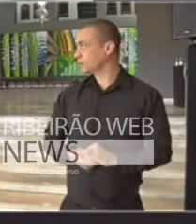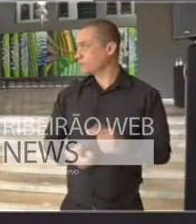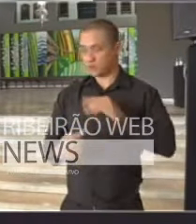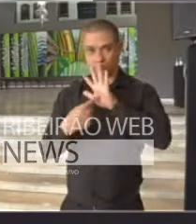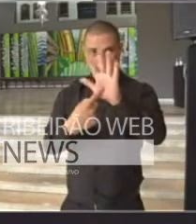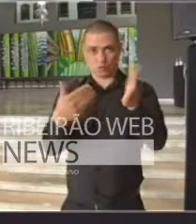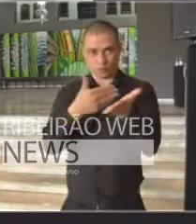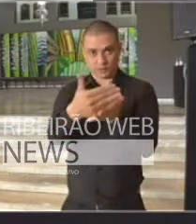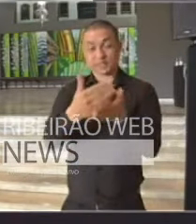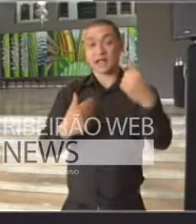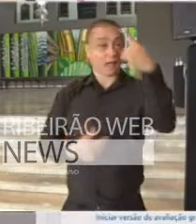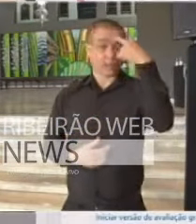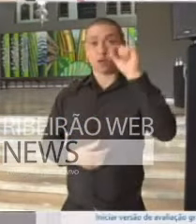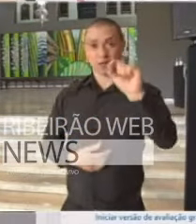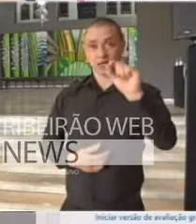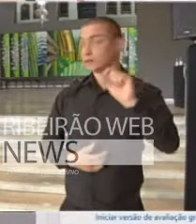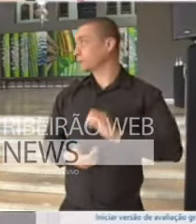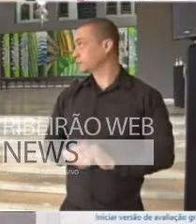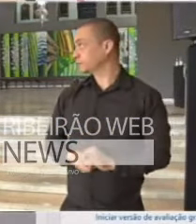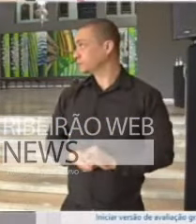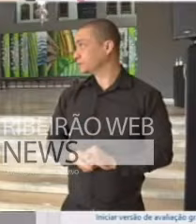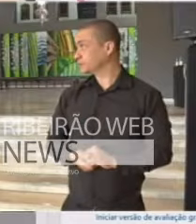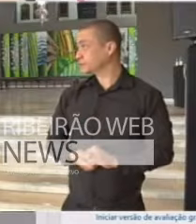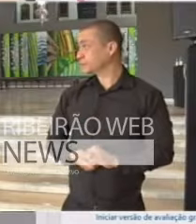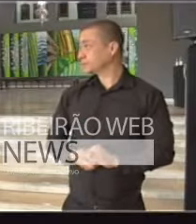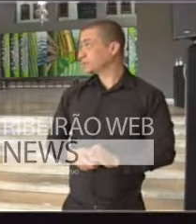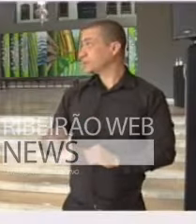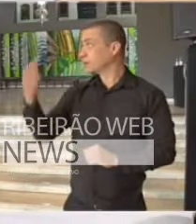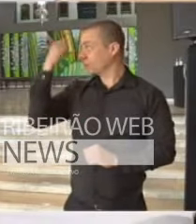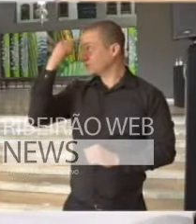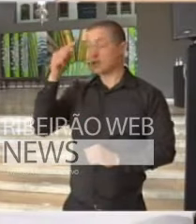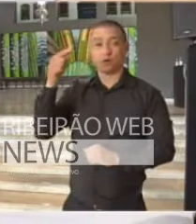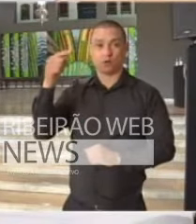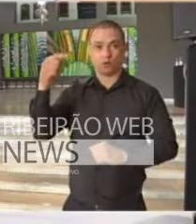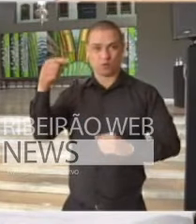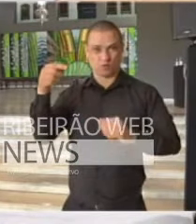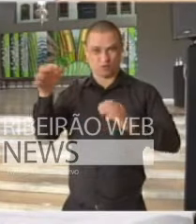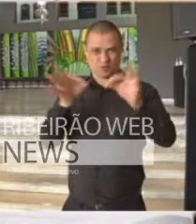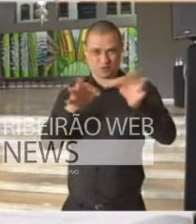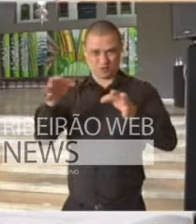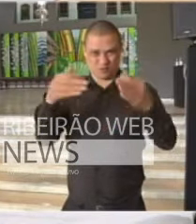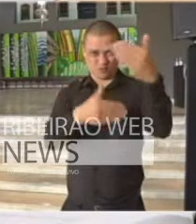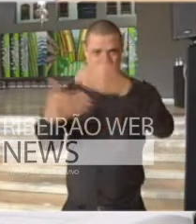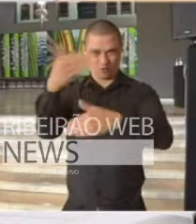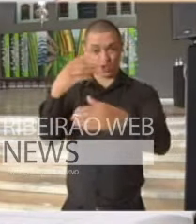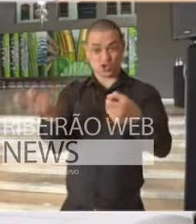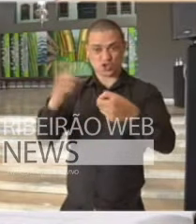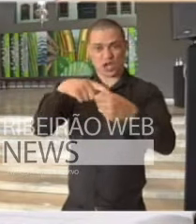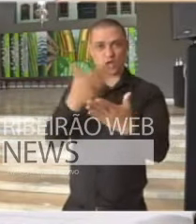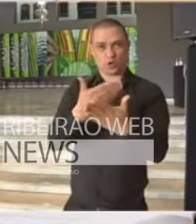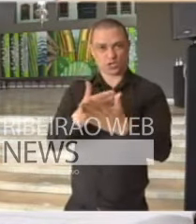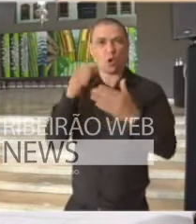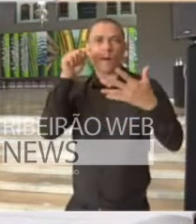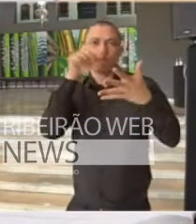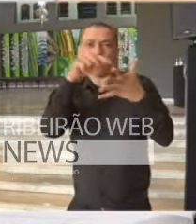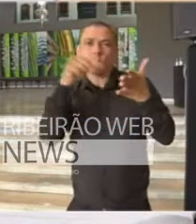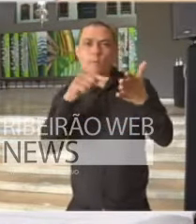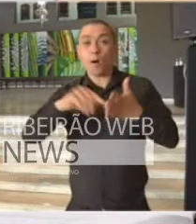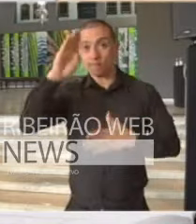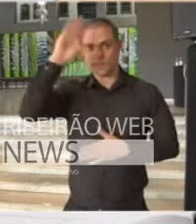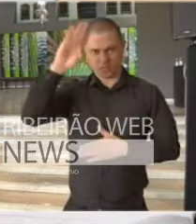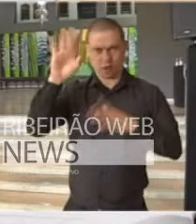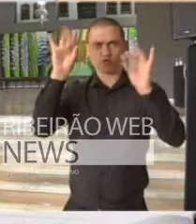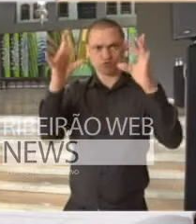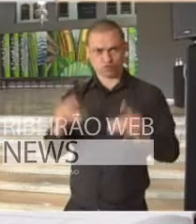iniciar. A ideia aqui é passar pelo plano de retorno da educação, com os pontos principais já